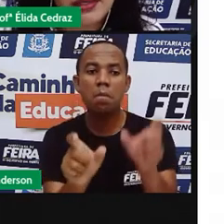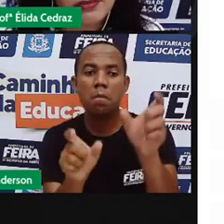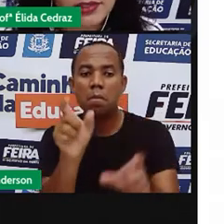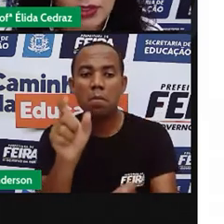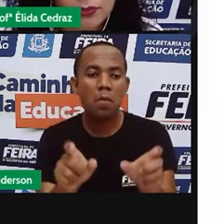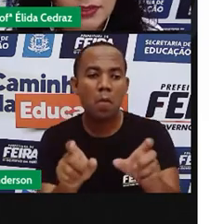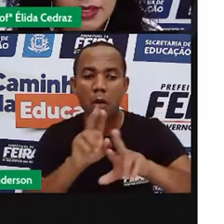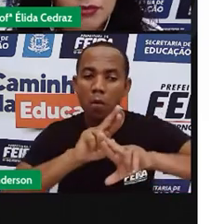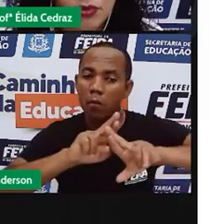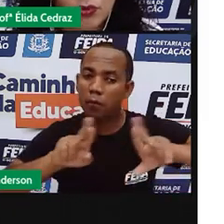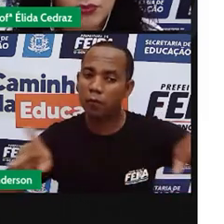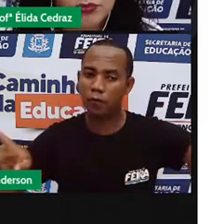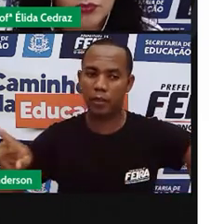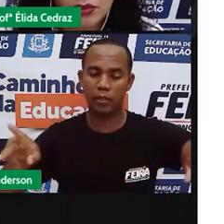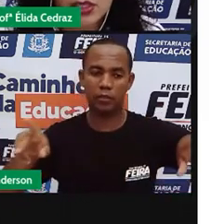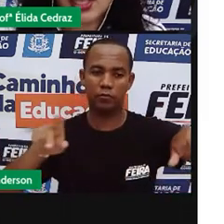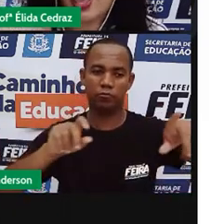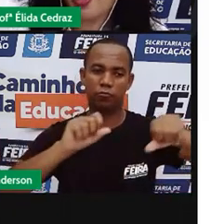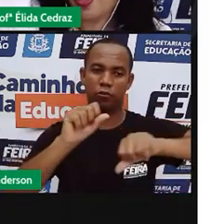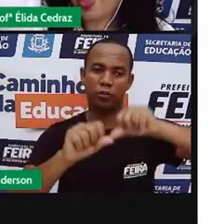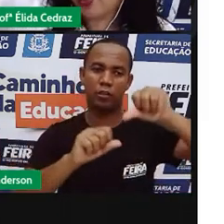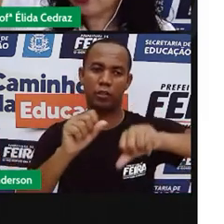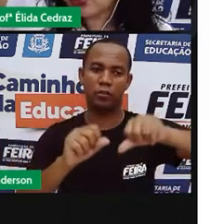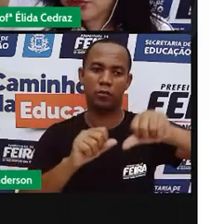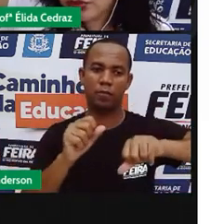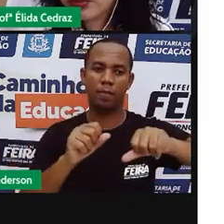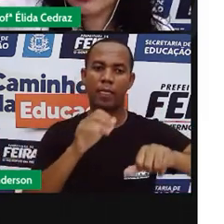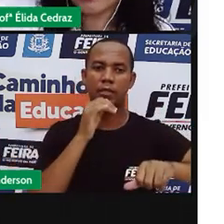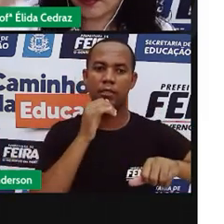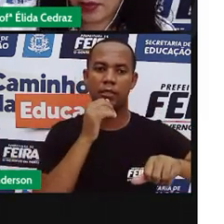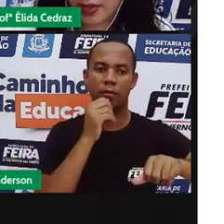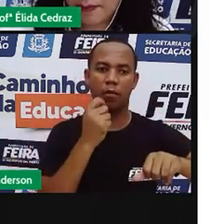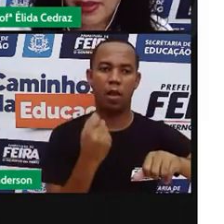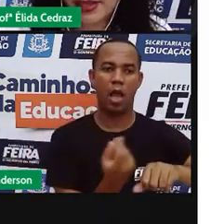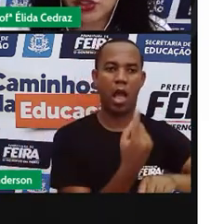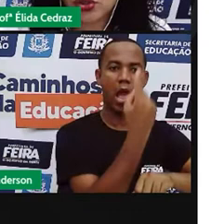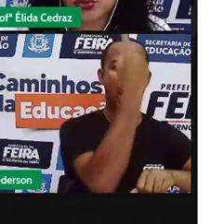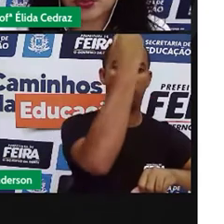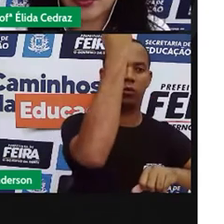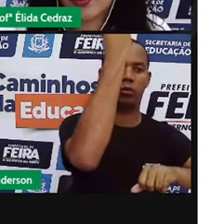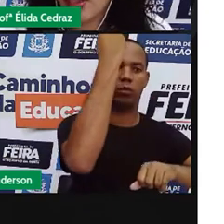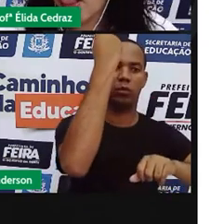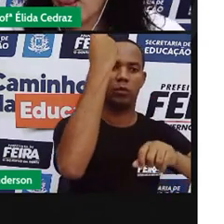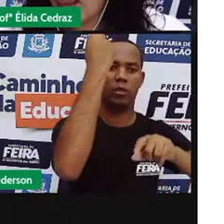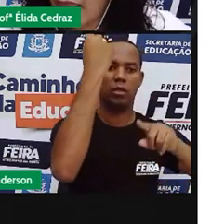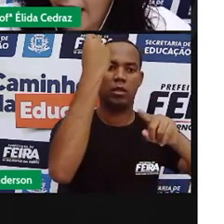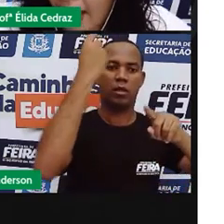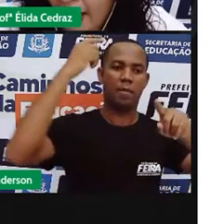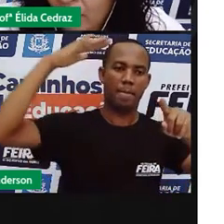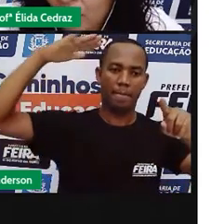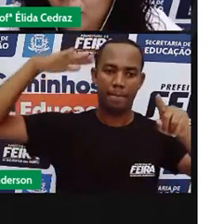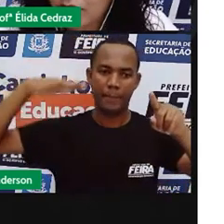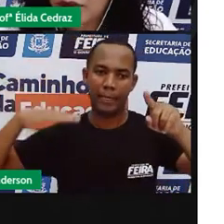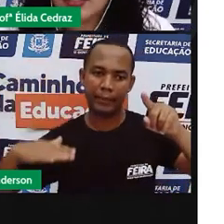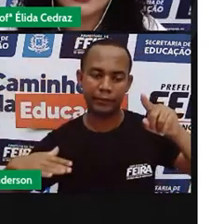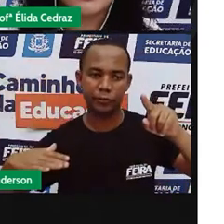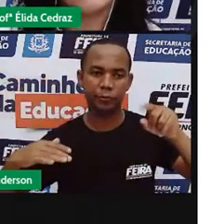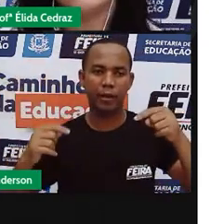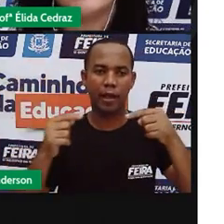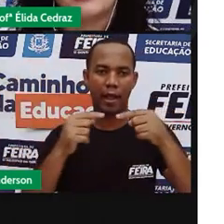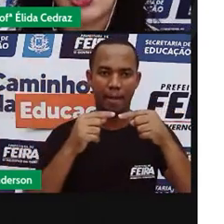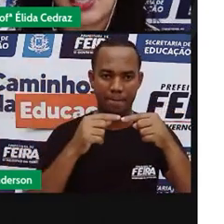palavra que você observou. Alto e baixo. Largo